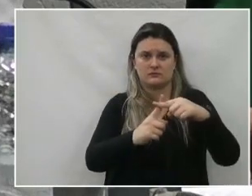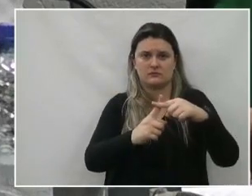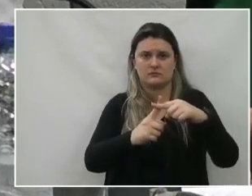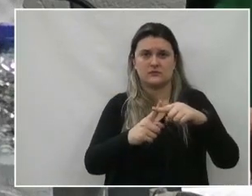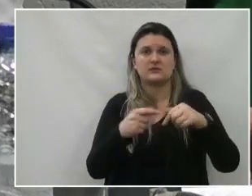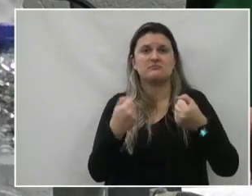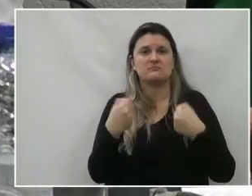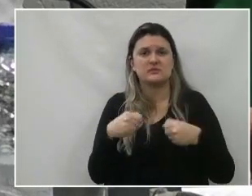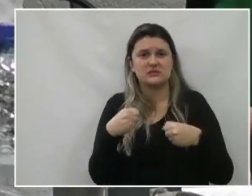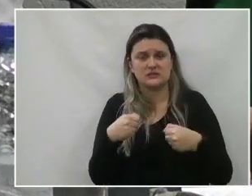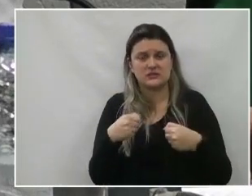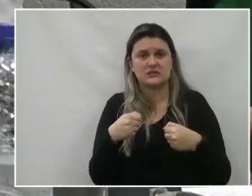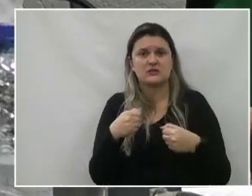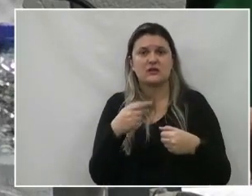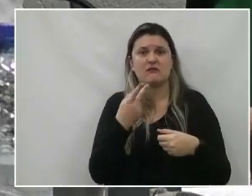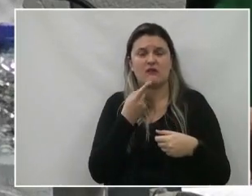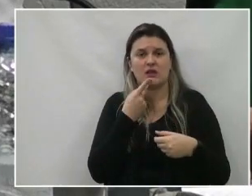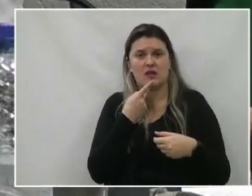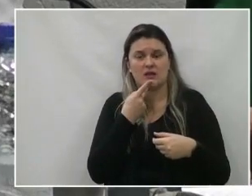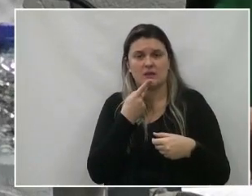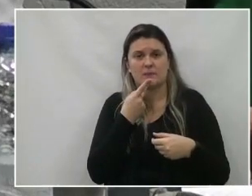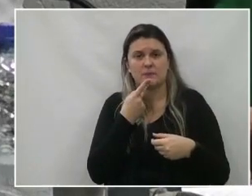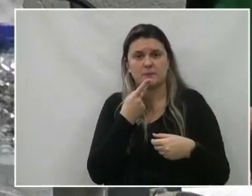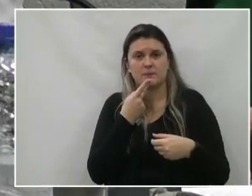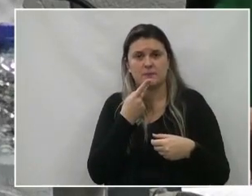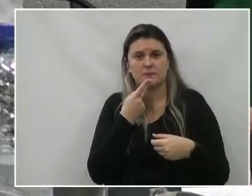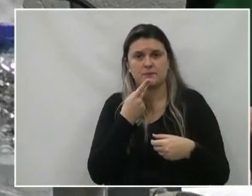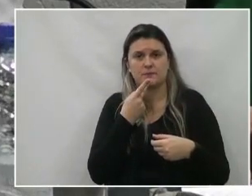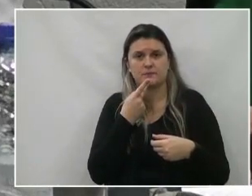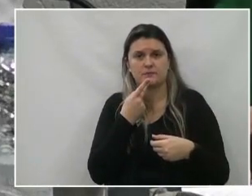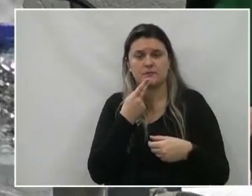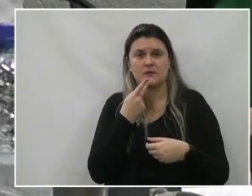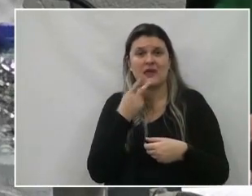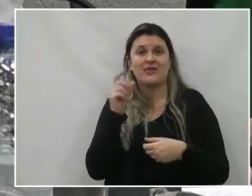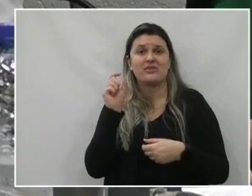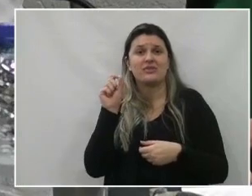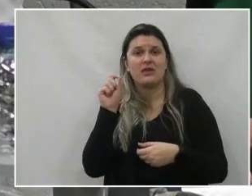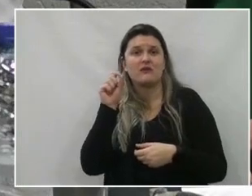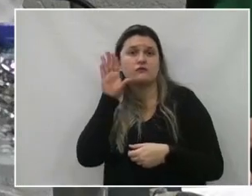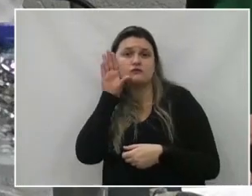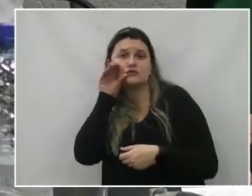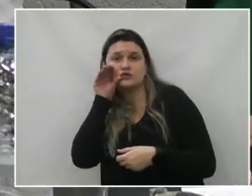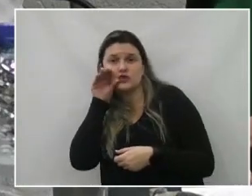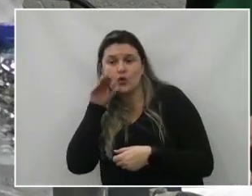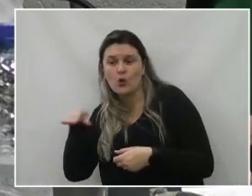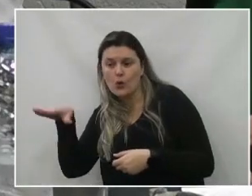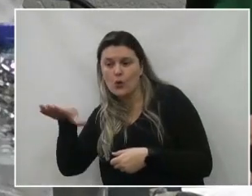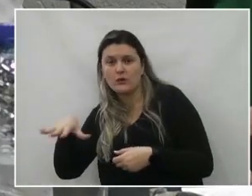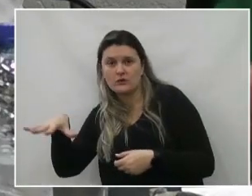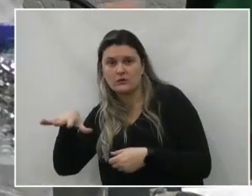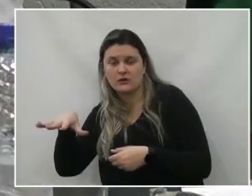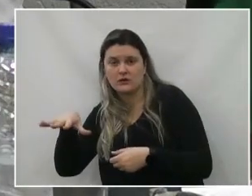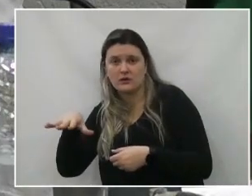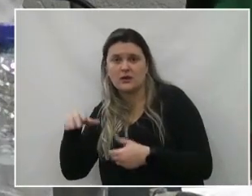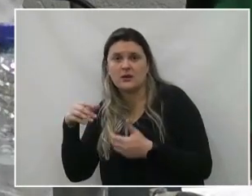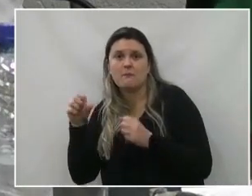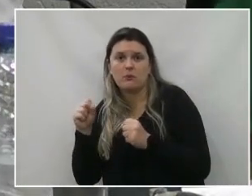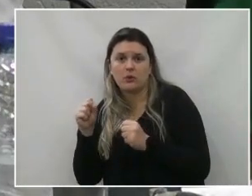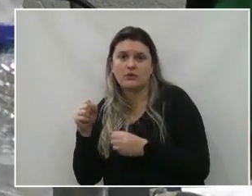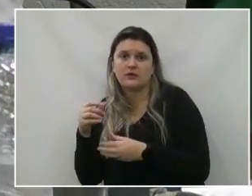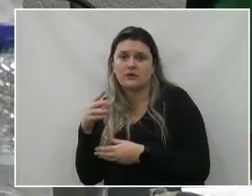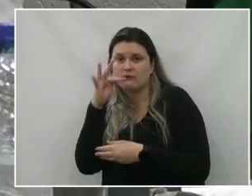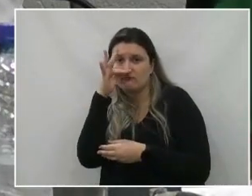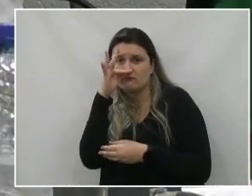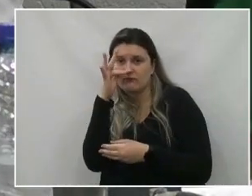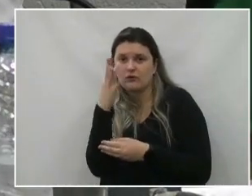contar, tem que contar com a presteza de alguém que tem acesso ao cemitério para poder ir lá pegar a